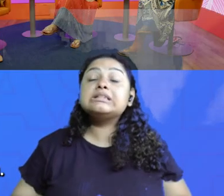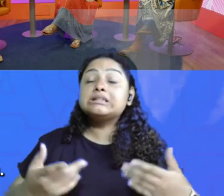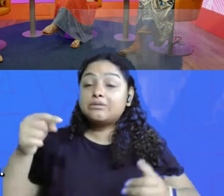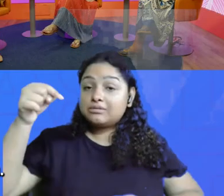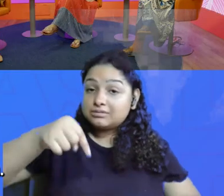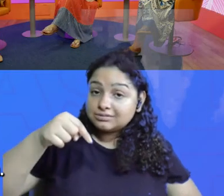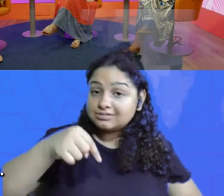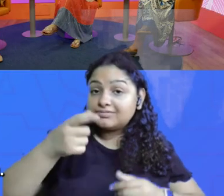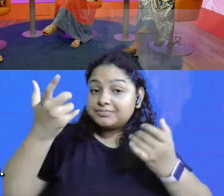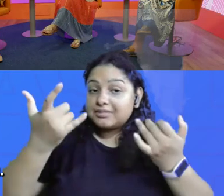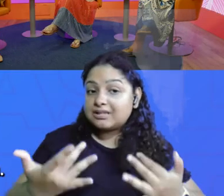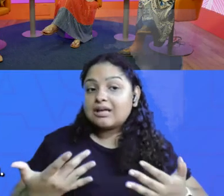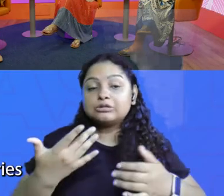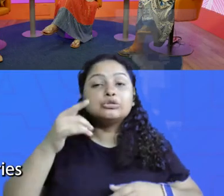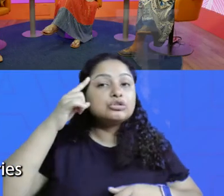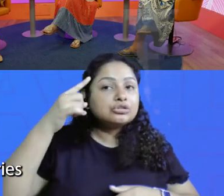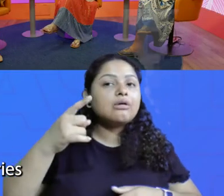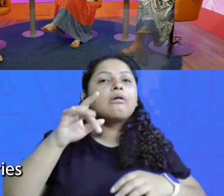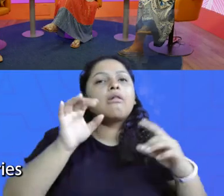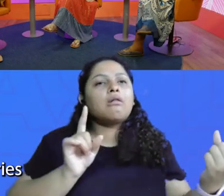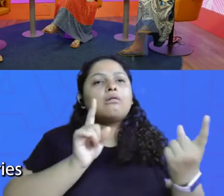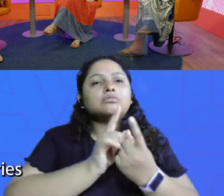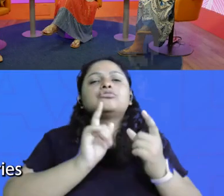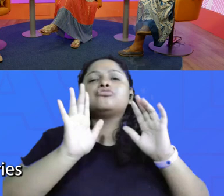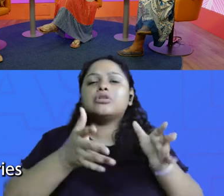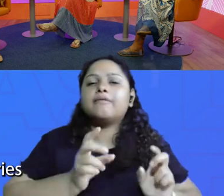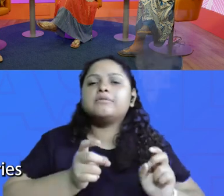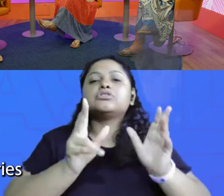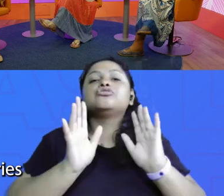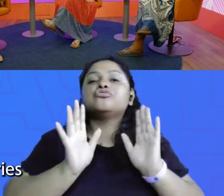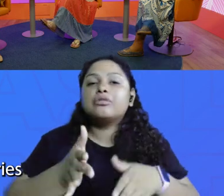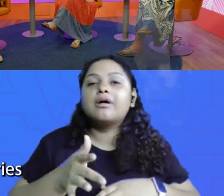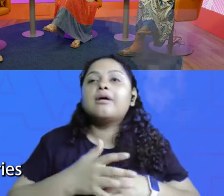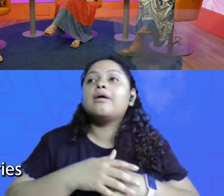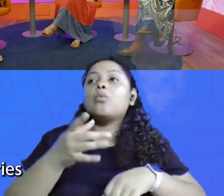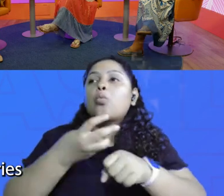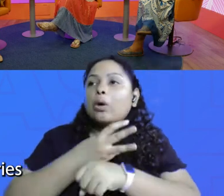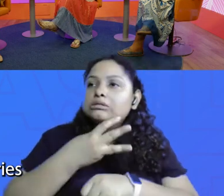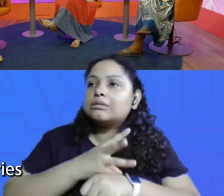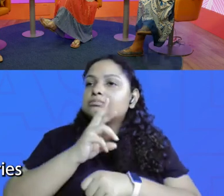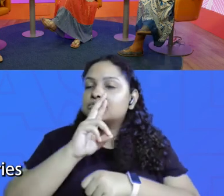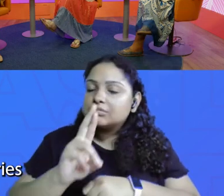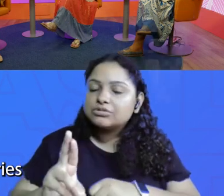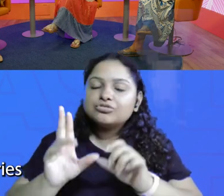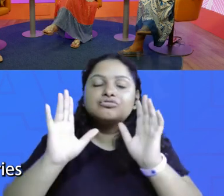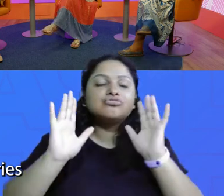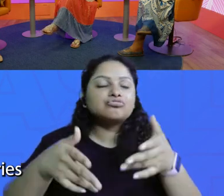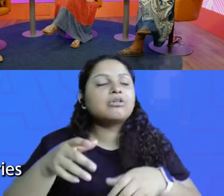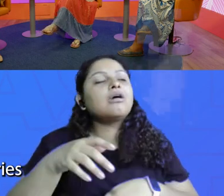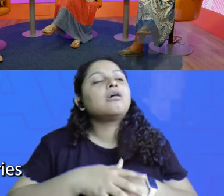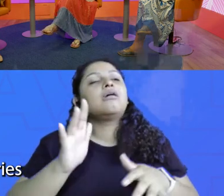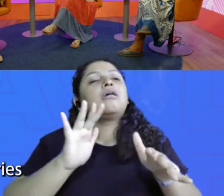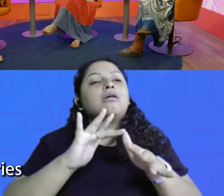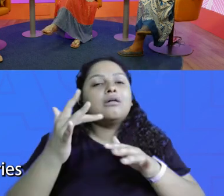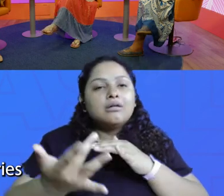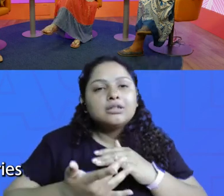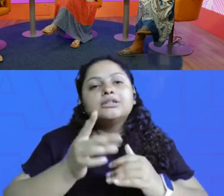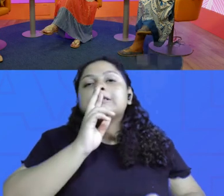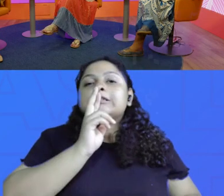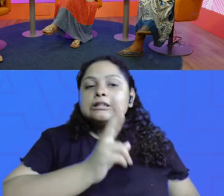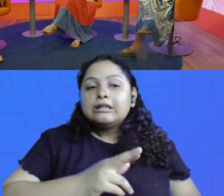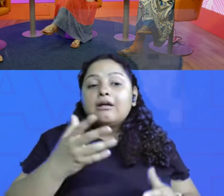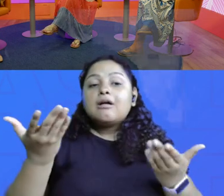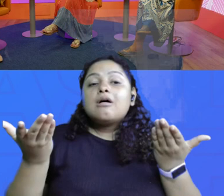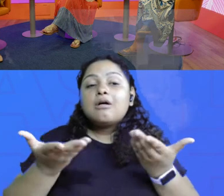Seguimos por aqui na nossa rotina, já atendi cliente, já fiz venda, já respondi WhatsApp, já respondi Stories